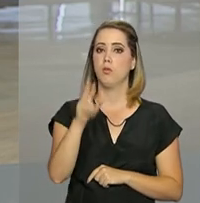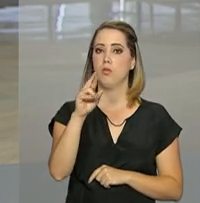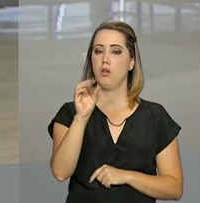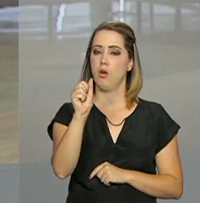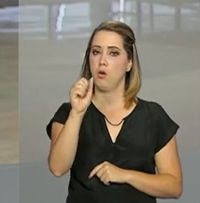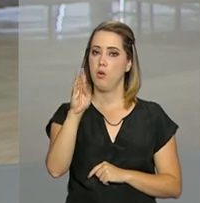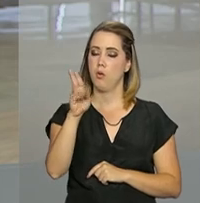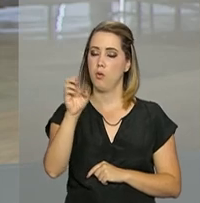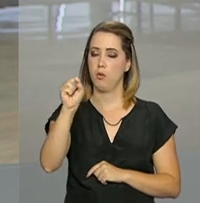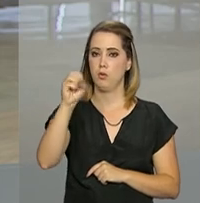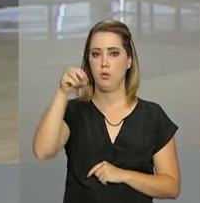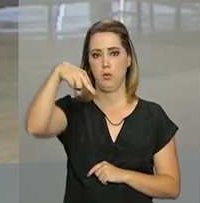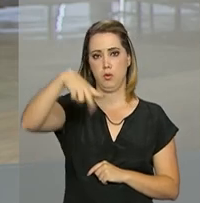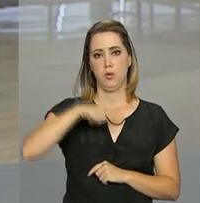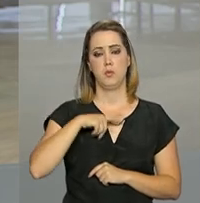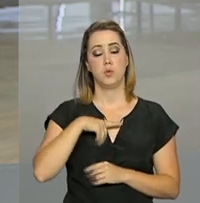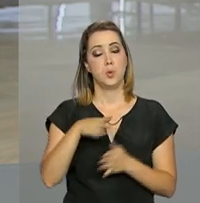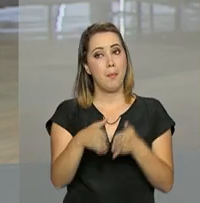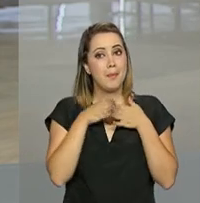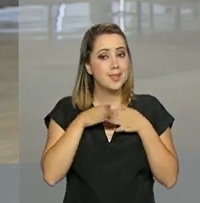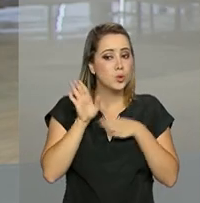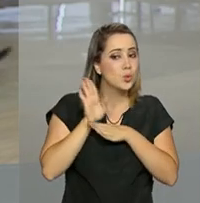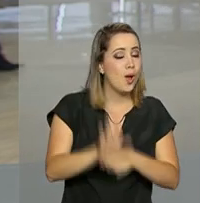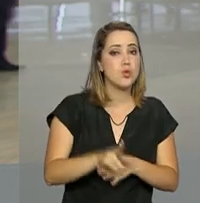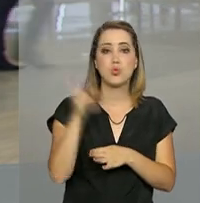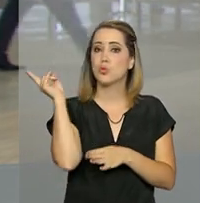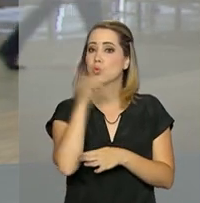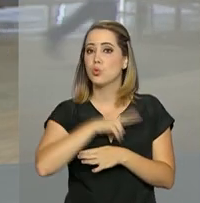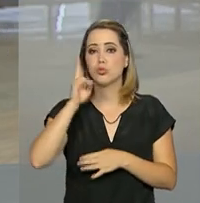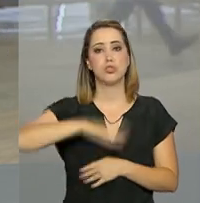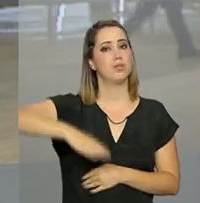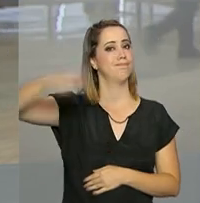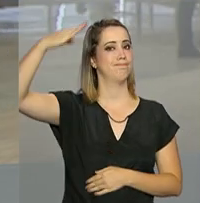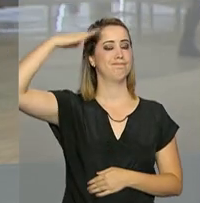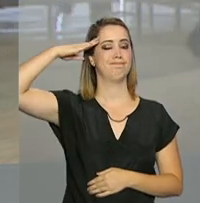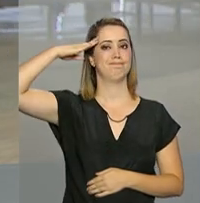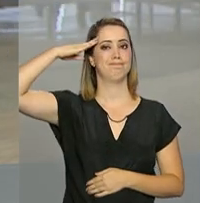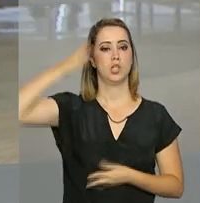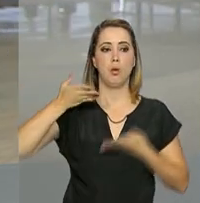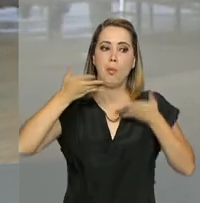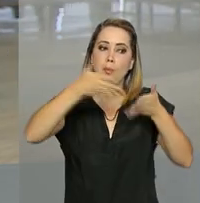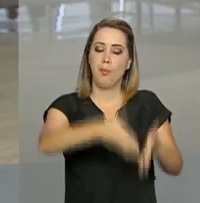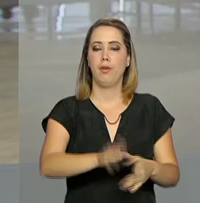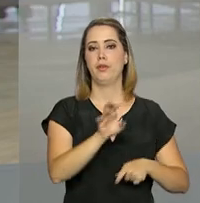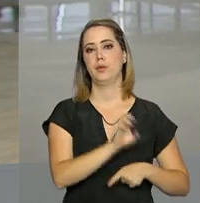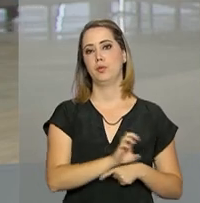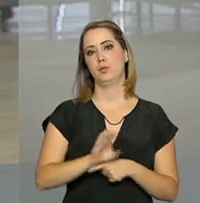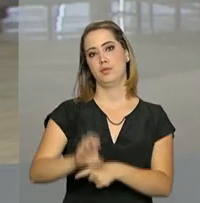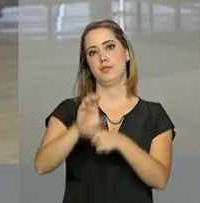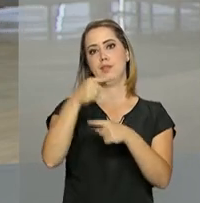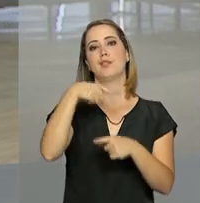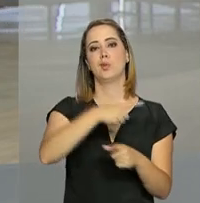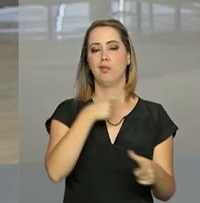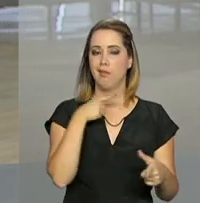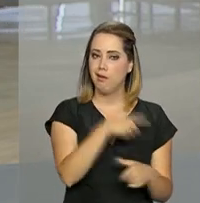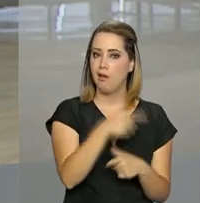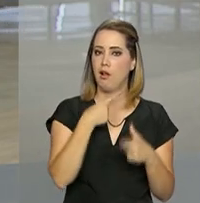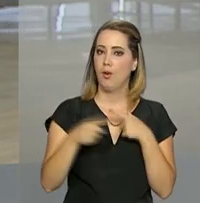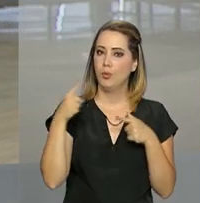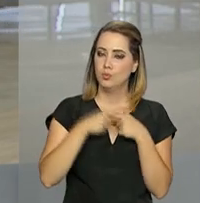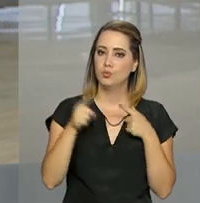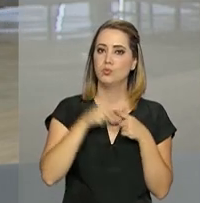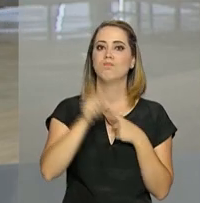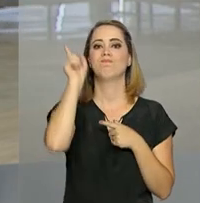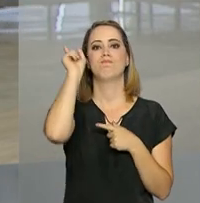solicitando o envio imediato das forças armadas para o Estado. Segundo o governador, a situação no Rio Grande do